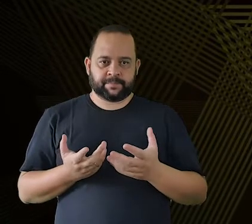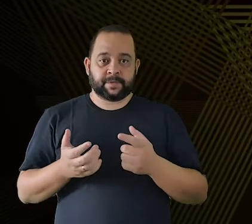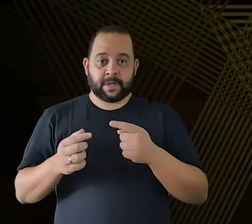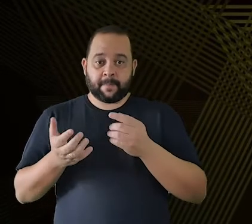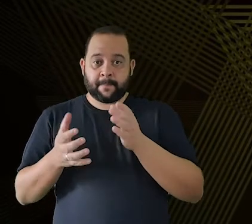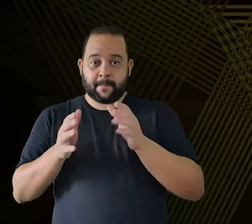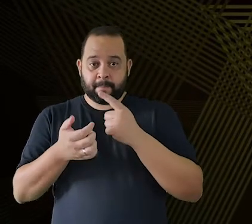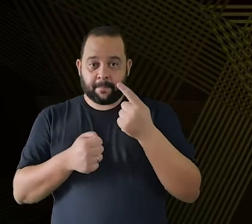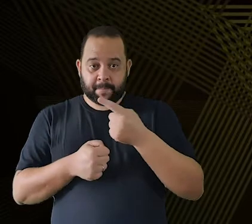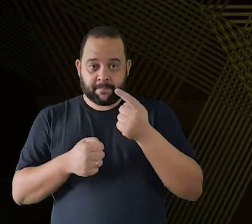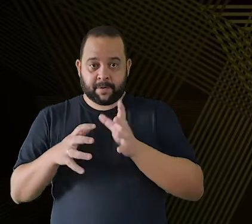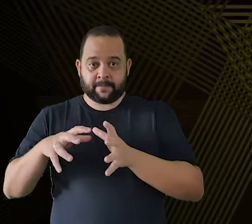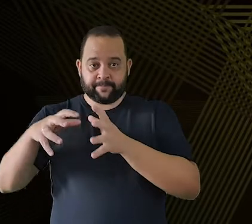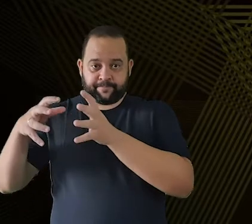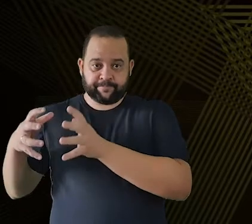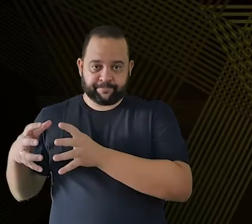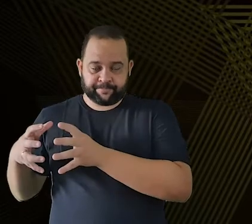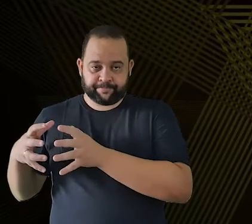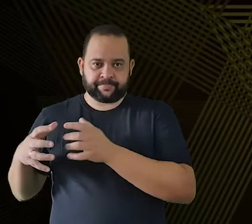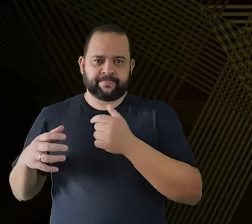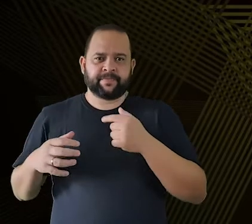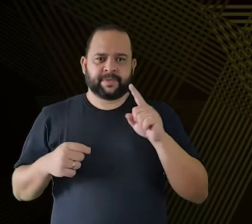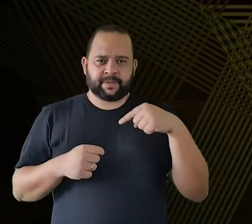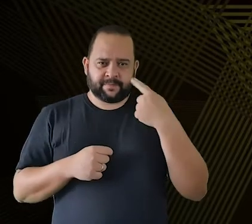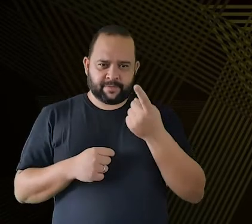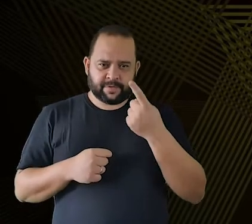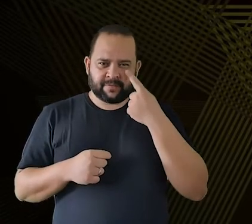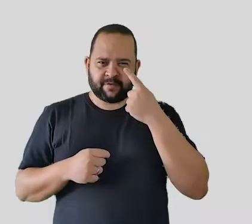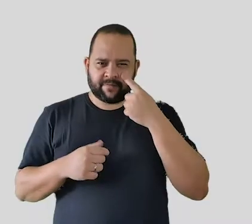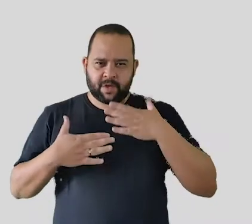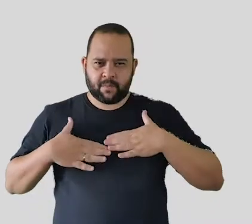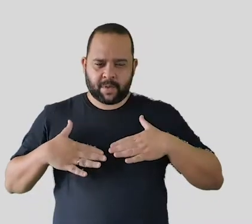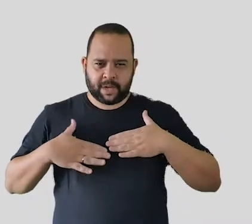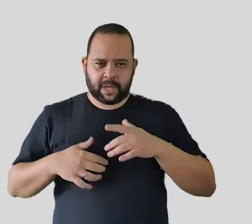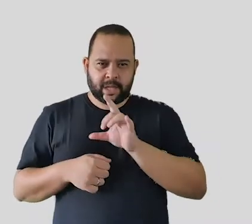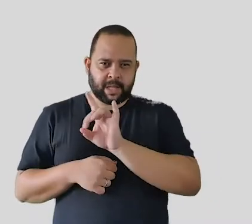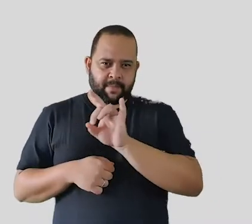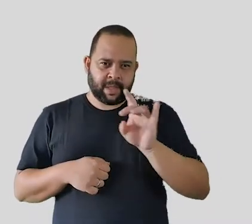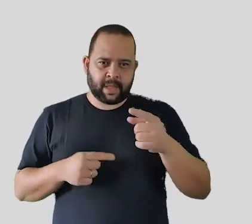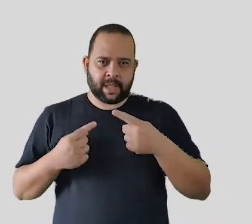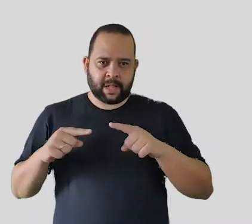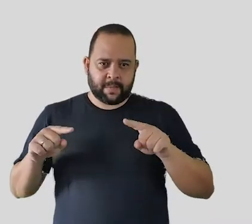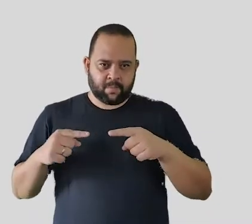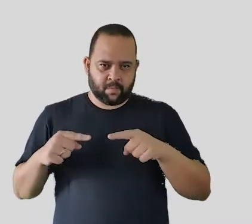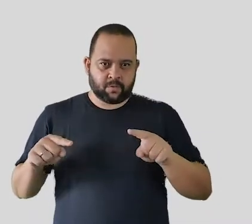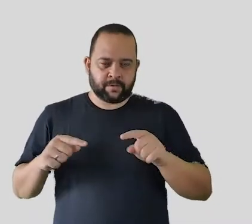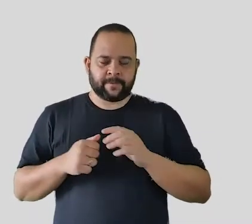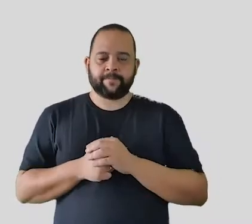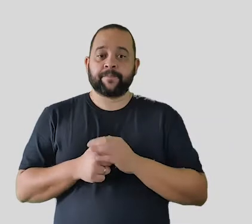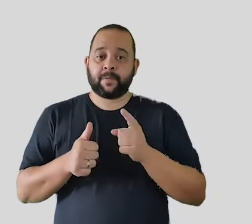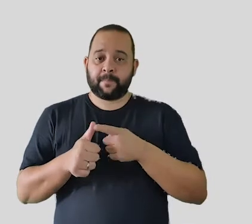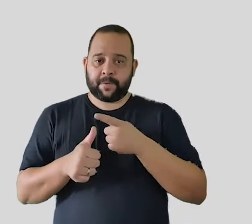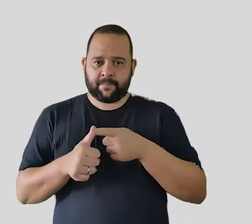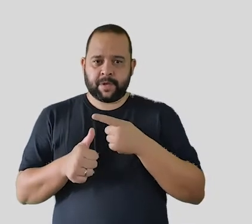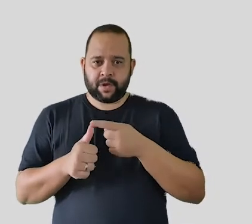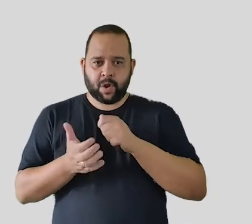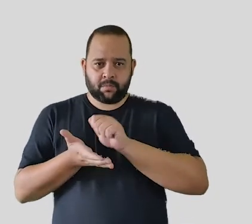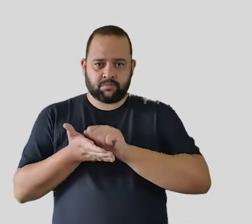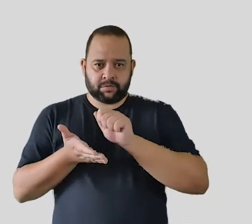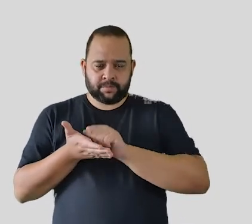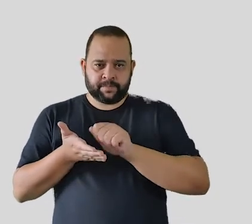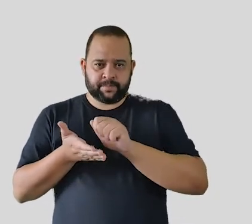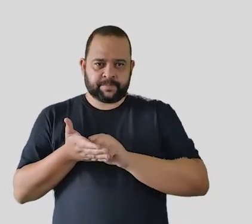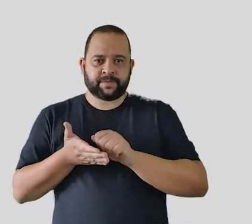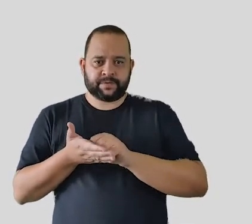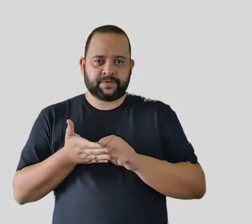a primeira parte do programa. Vamos dar uma olhada com mais calma em cada uma dessas músicas. O primeiro compositor que a gente vai ouvir